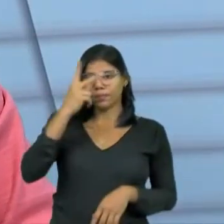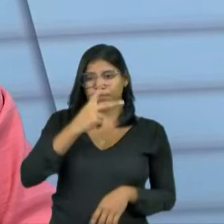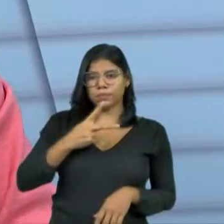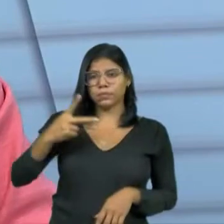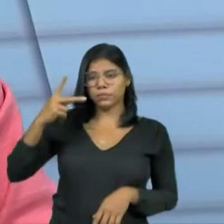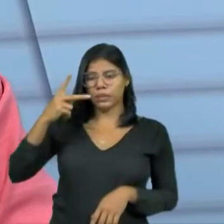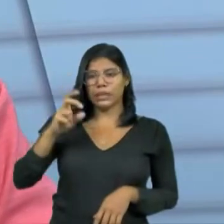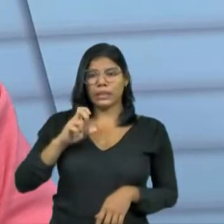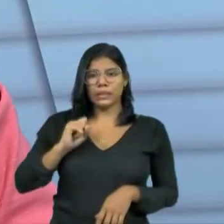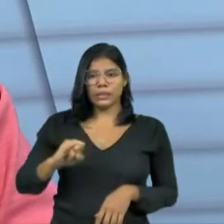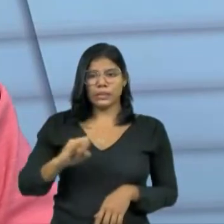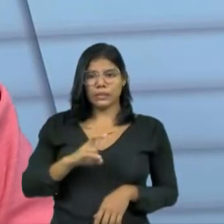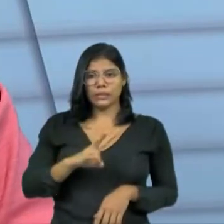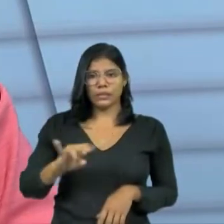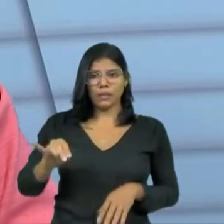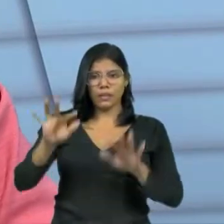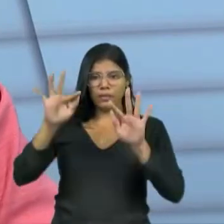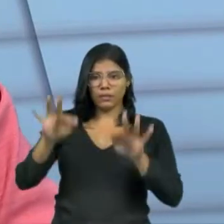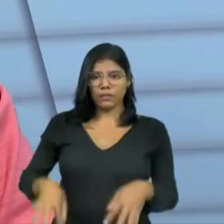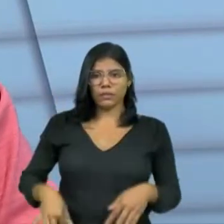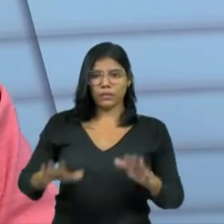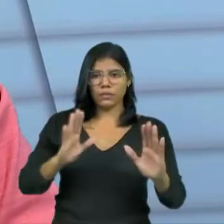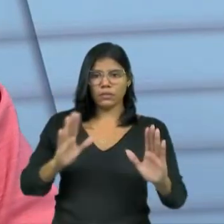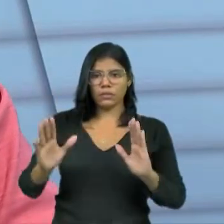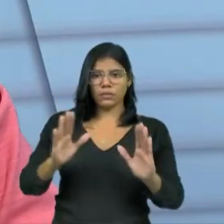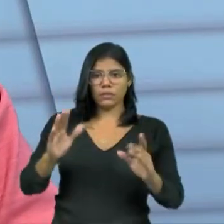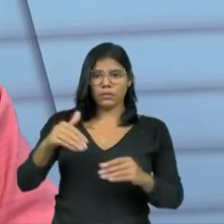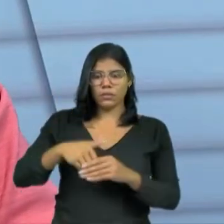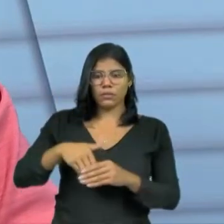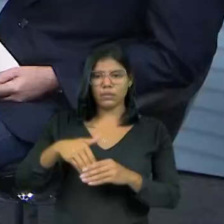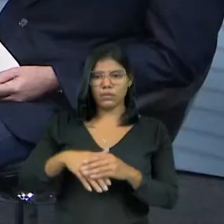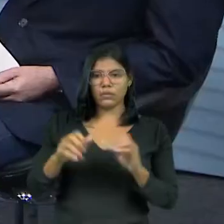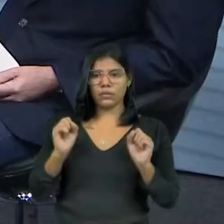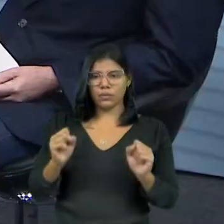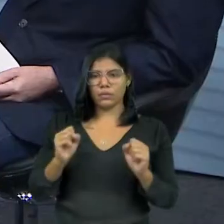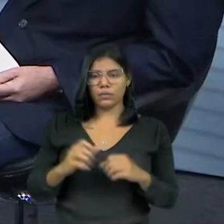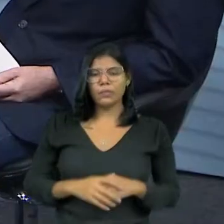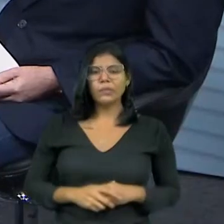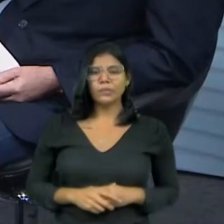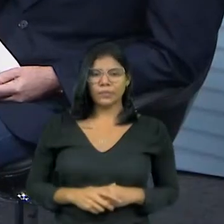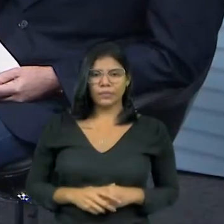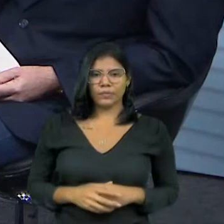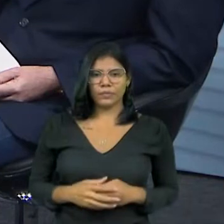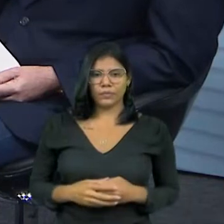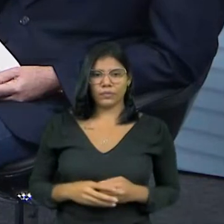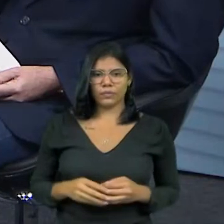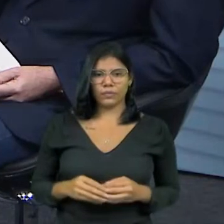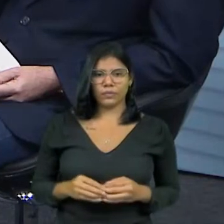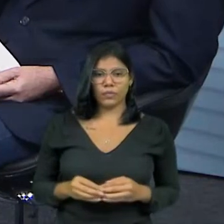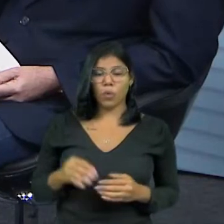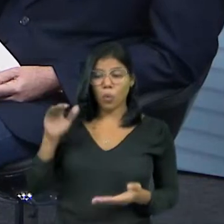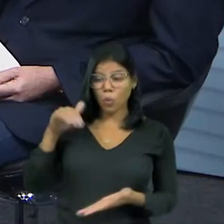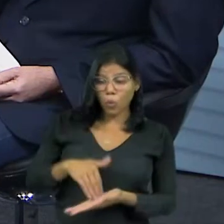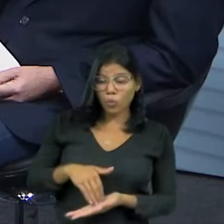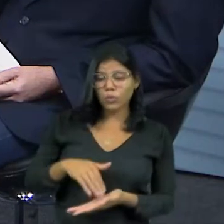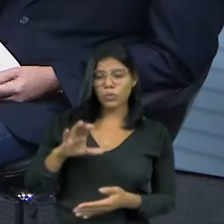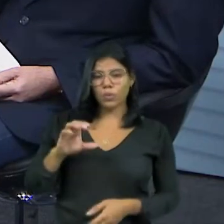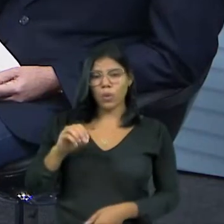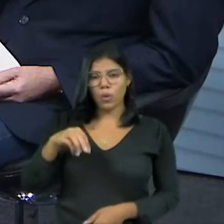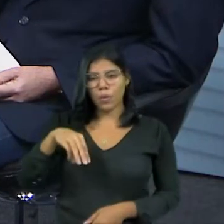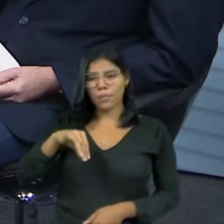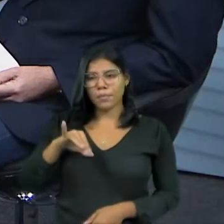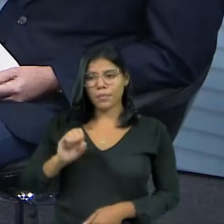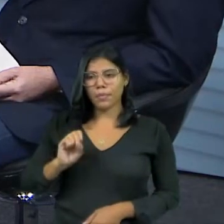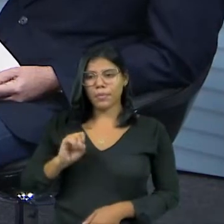comício que vai finalizar a campanha eleitoral. Não é o caso agora, só o último comício. Isso. O último comício, ele pode ser, né,